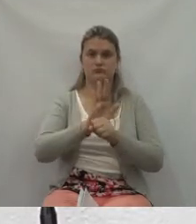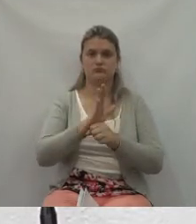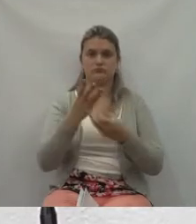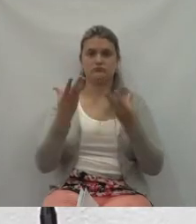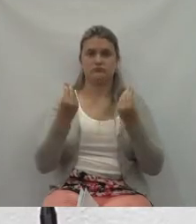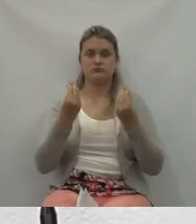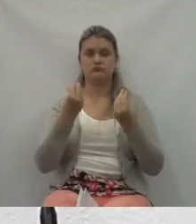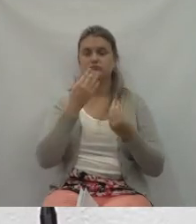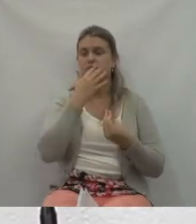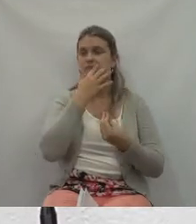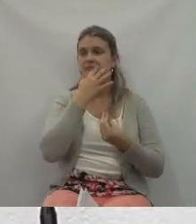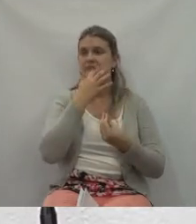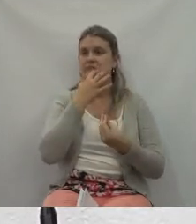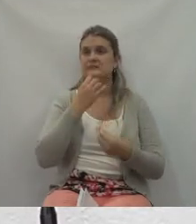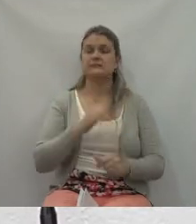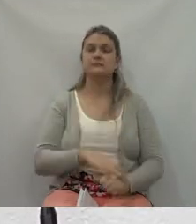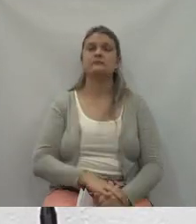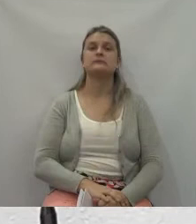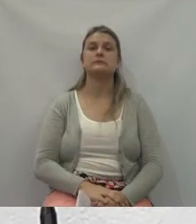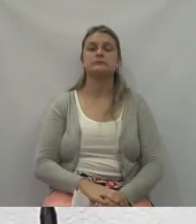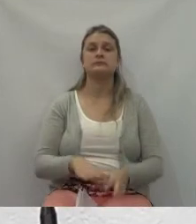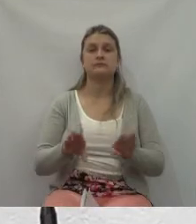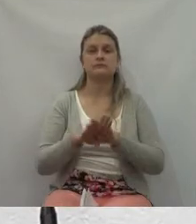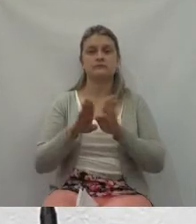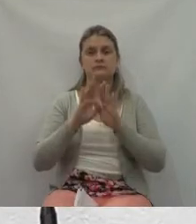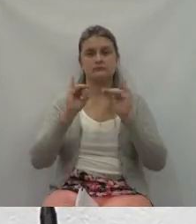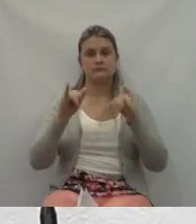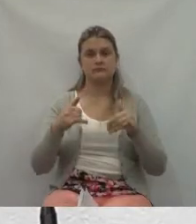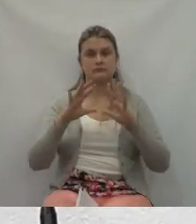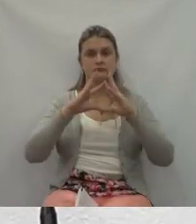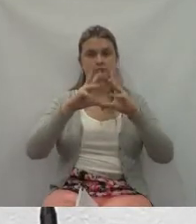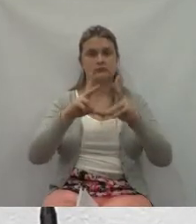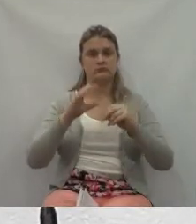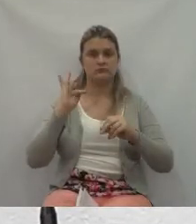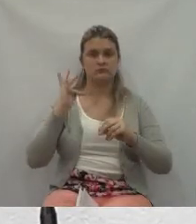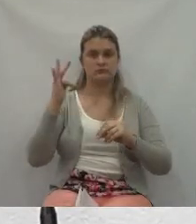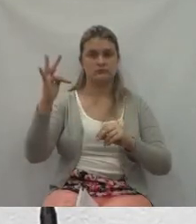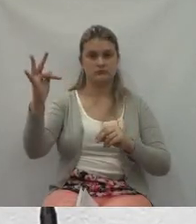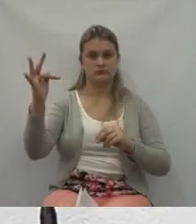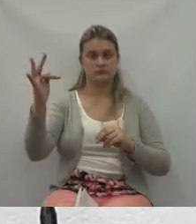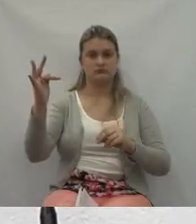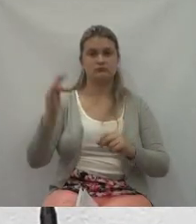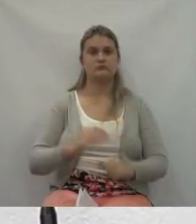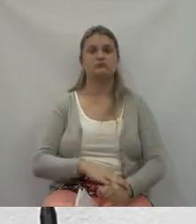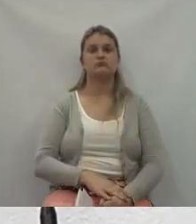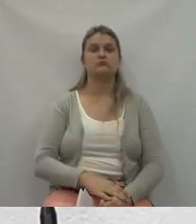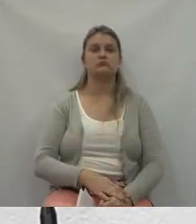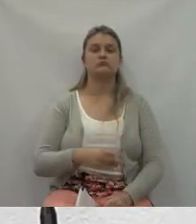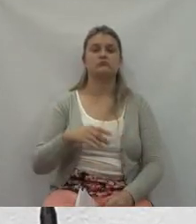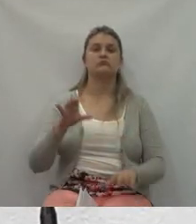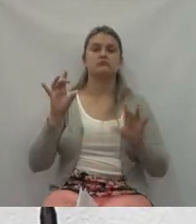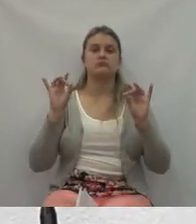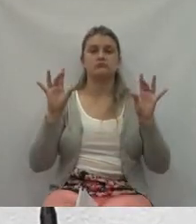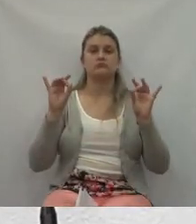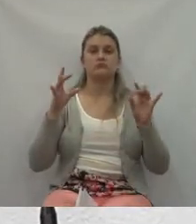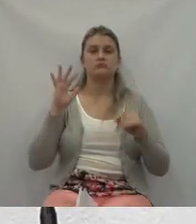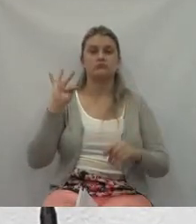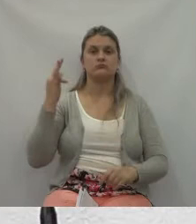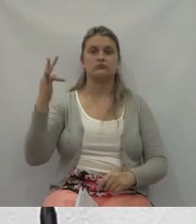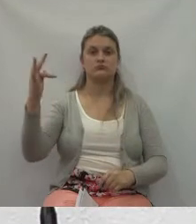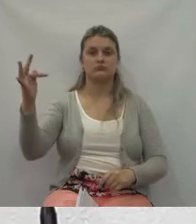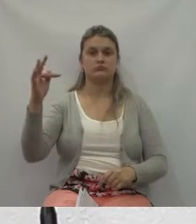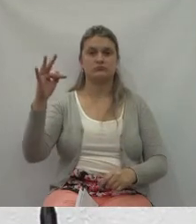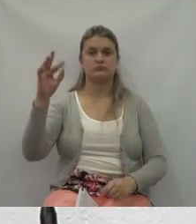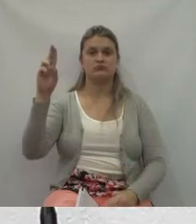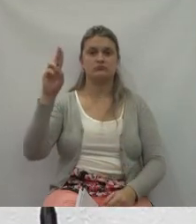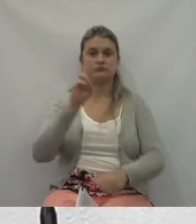E, finalmente, as universidades, em específico, a Universidade de Uniuve, que,